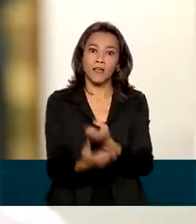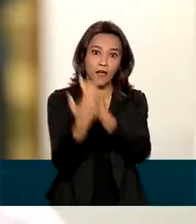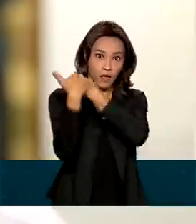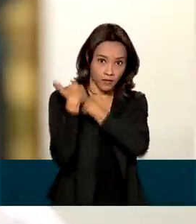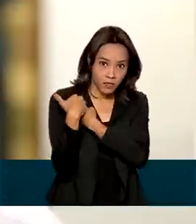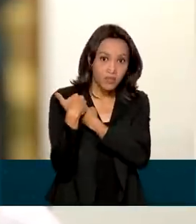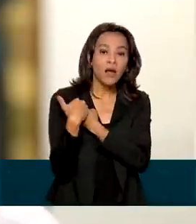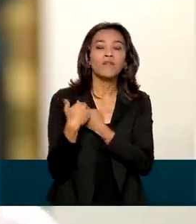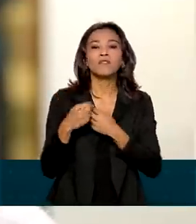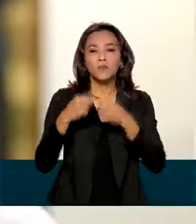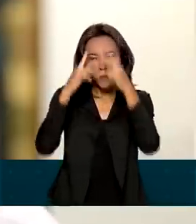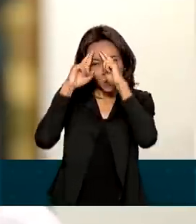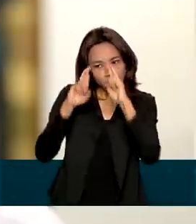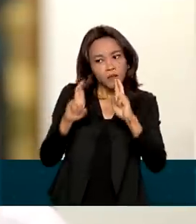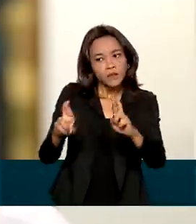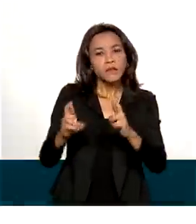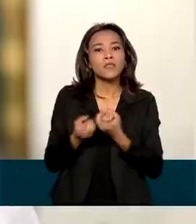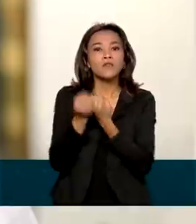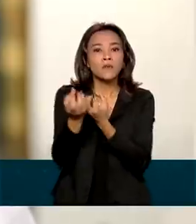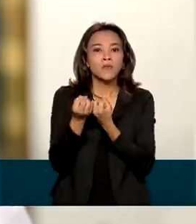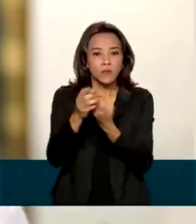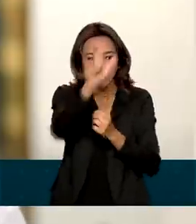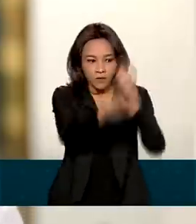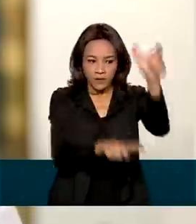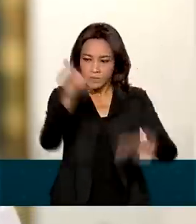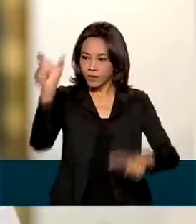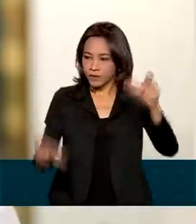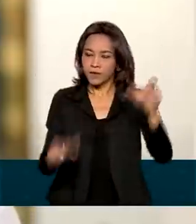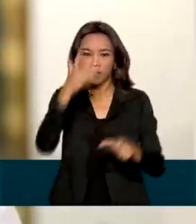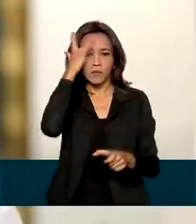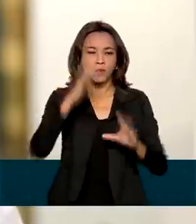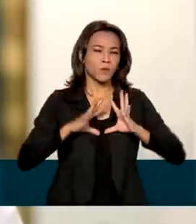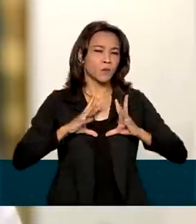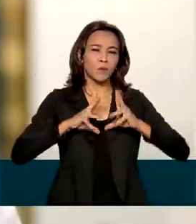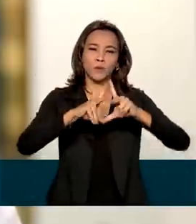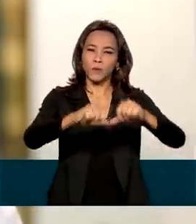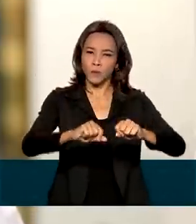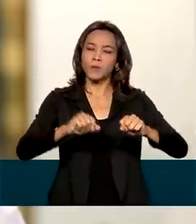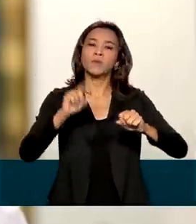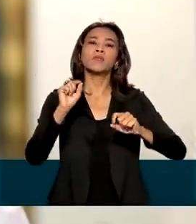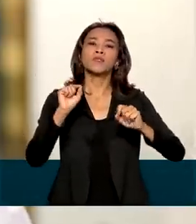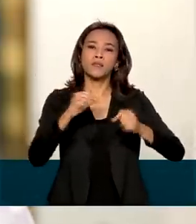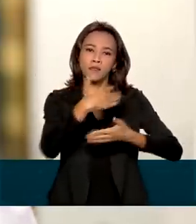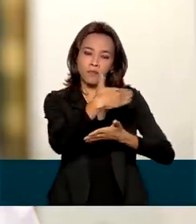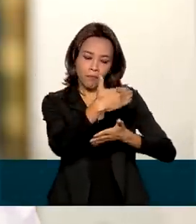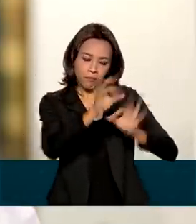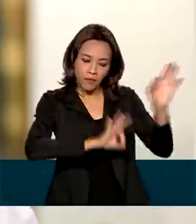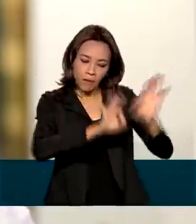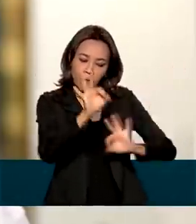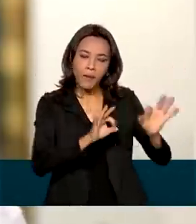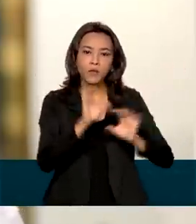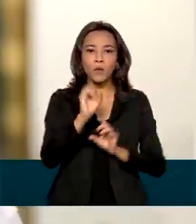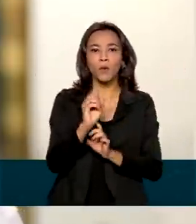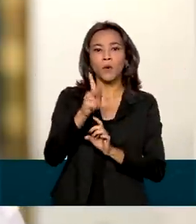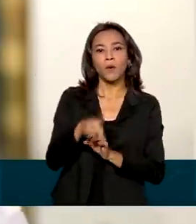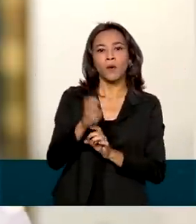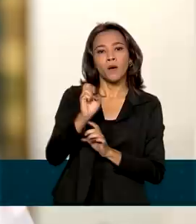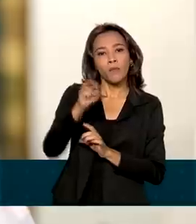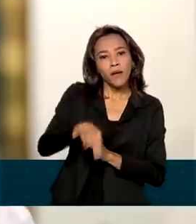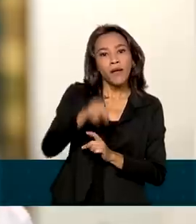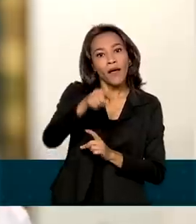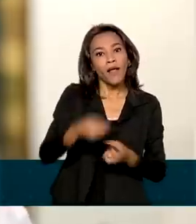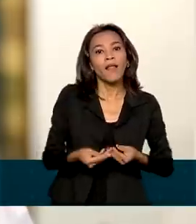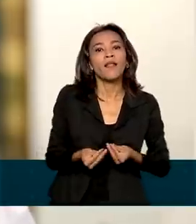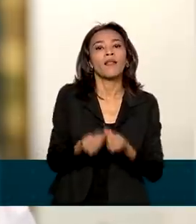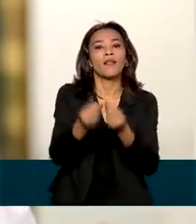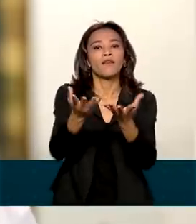integridade das suas informações. Tudo que está sendo feito no âmbito do Open Banking é para levar benefício